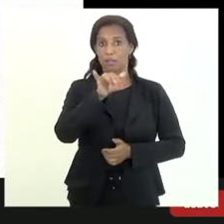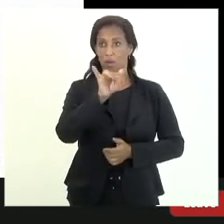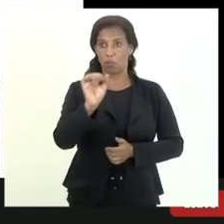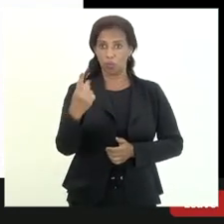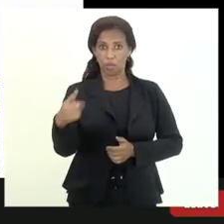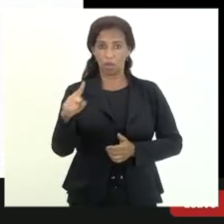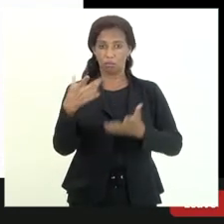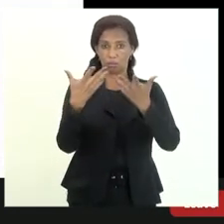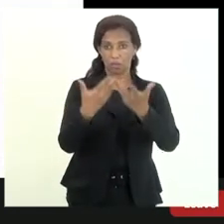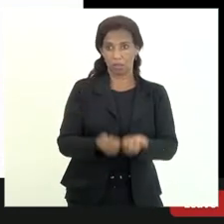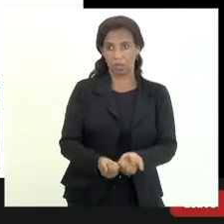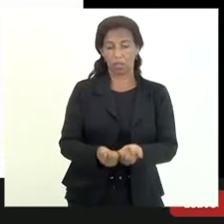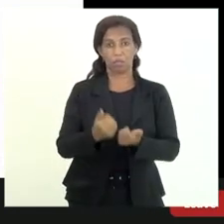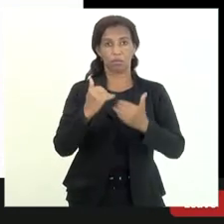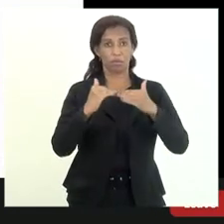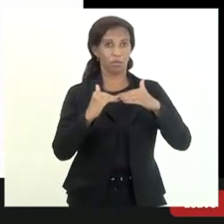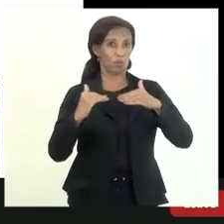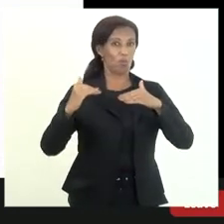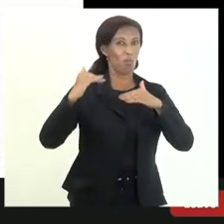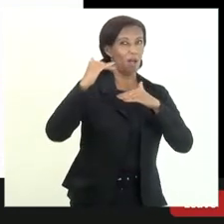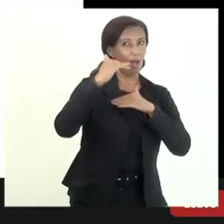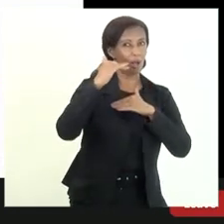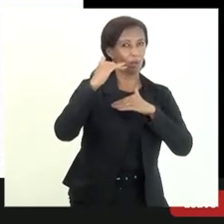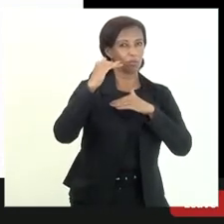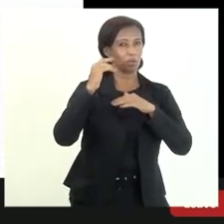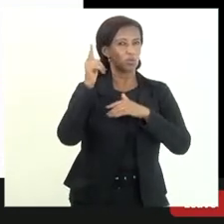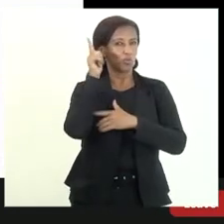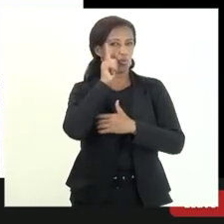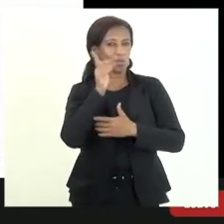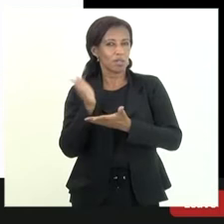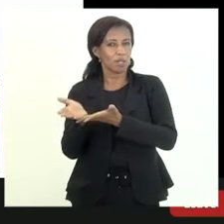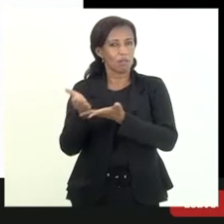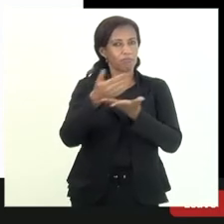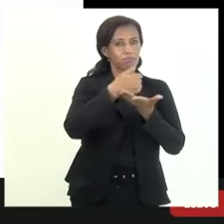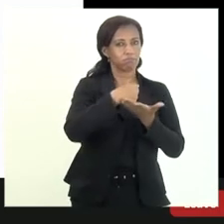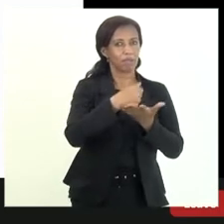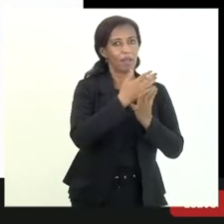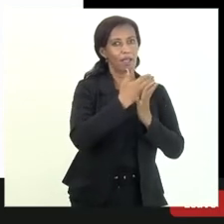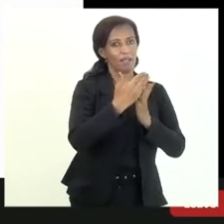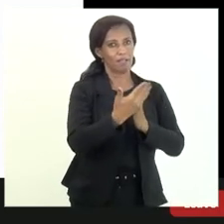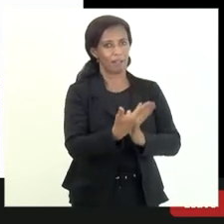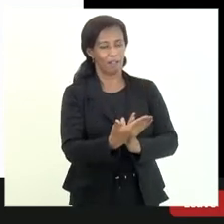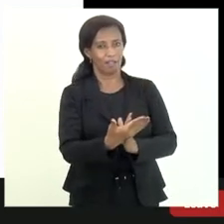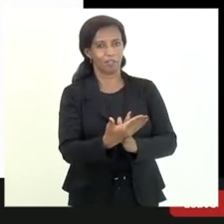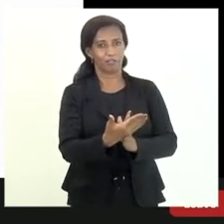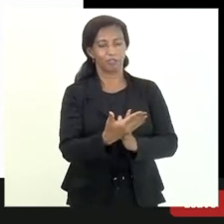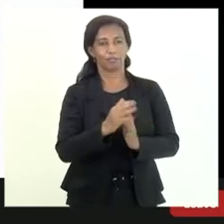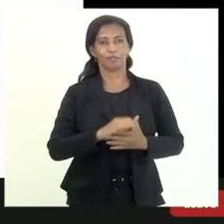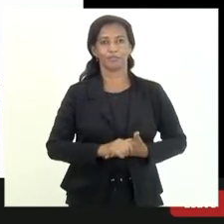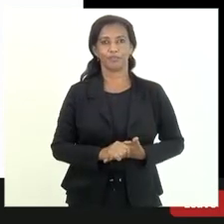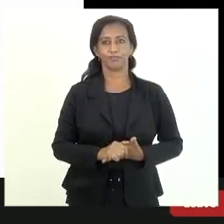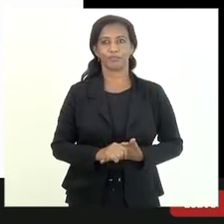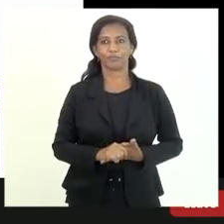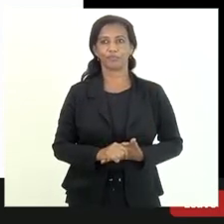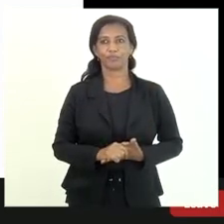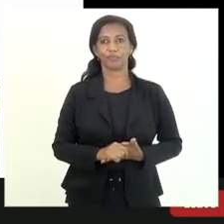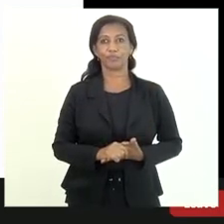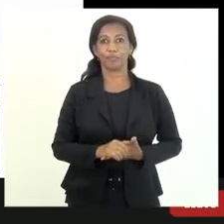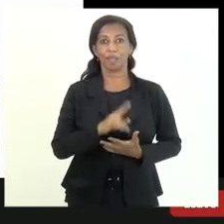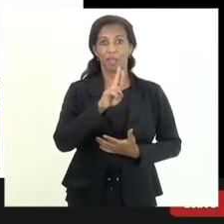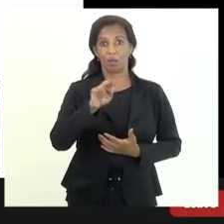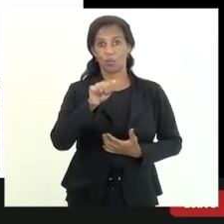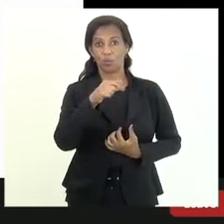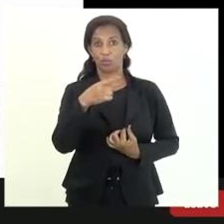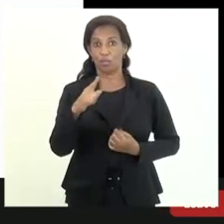um crédito se eu tenho alta probabilidade de recuperabilidade né de um crédito vamos supor um crédito também de 100 mil a União